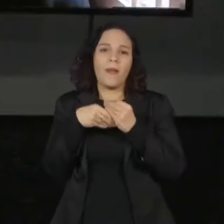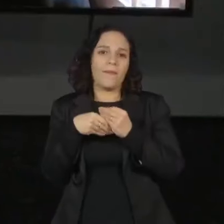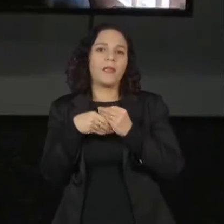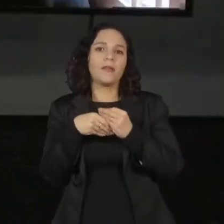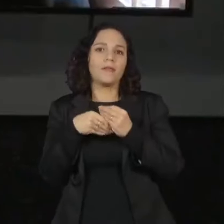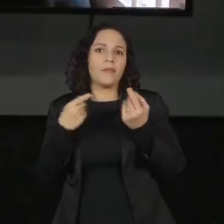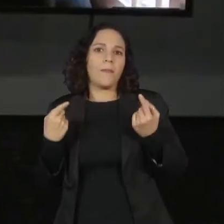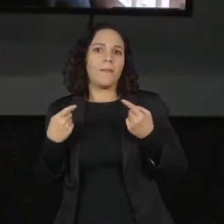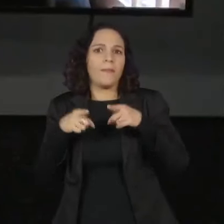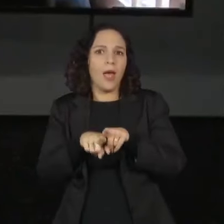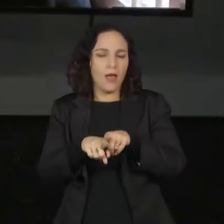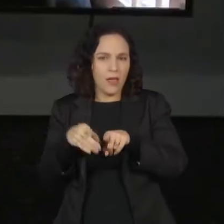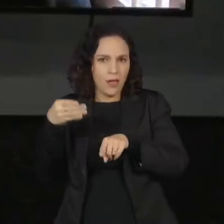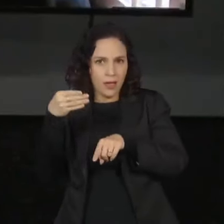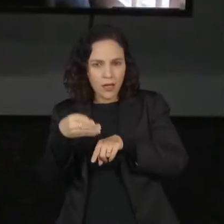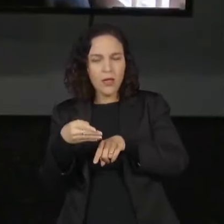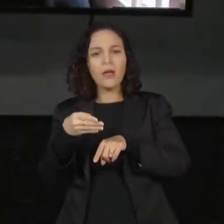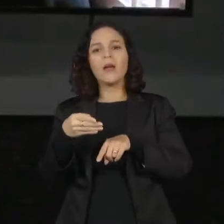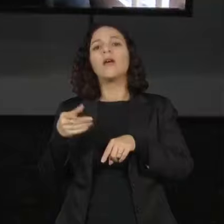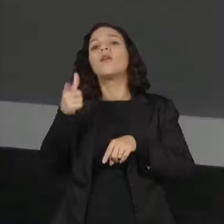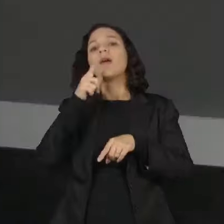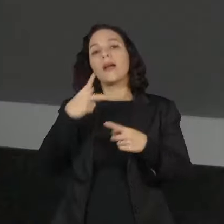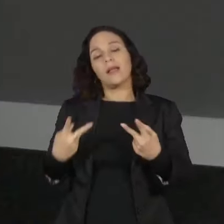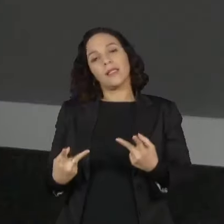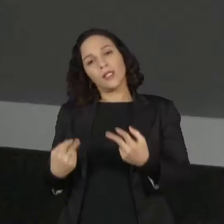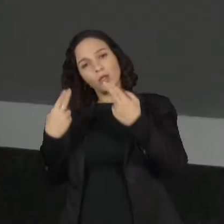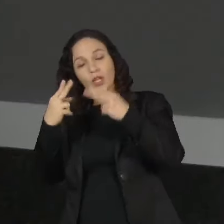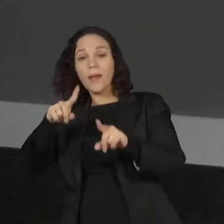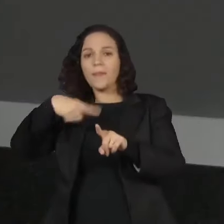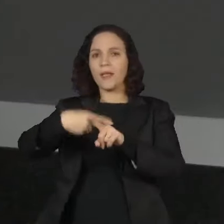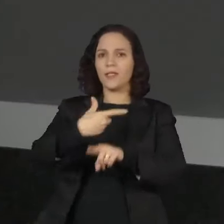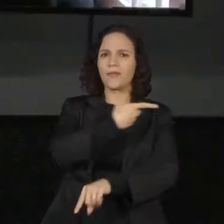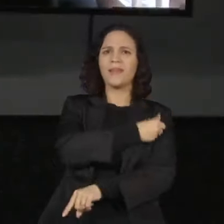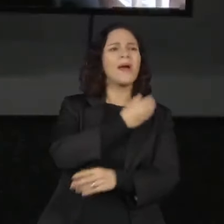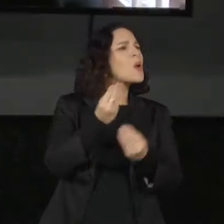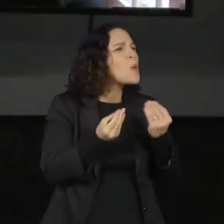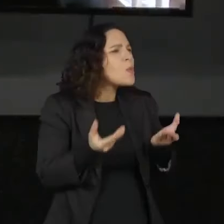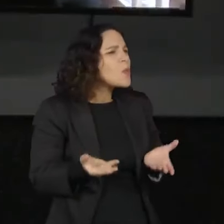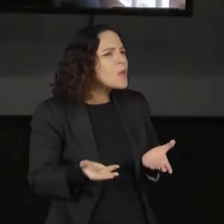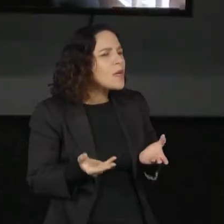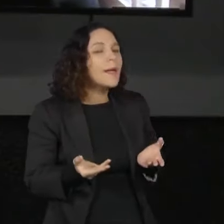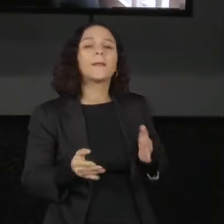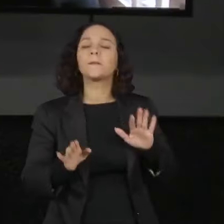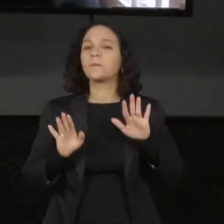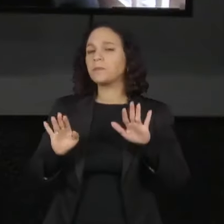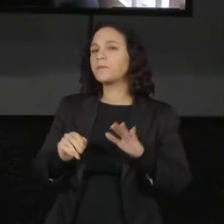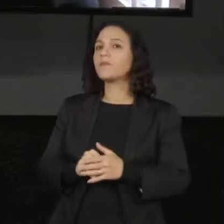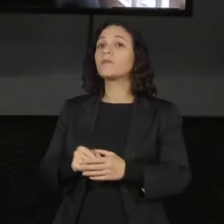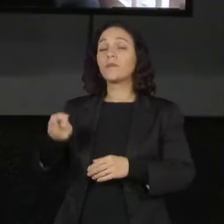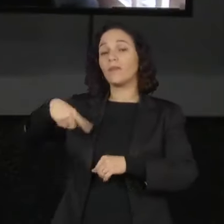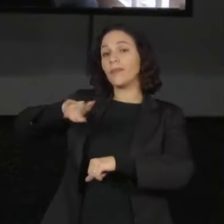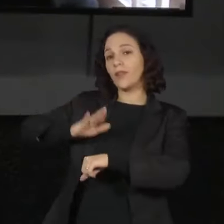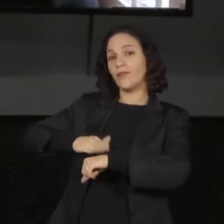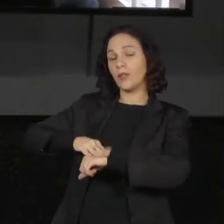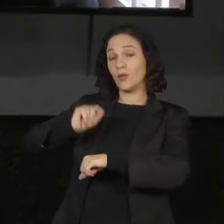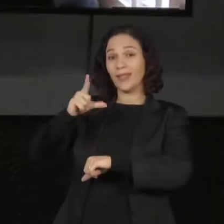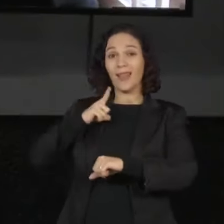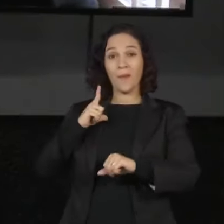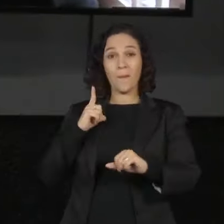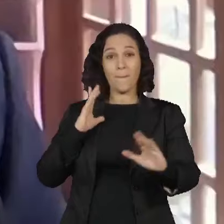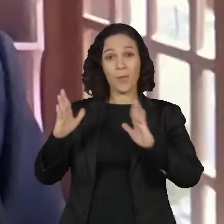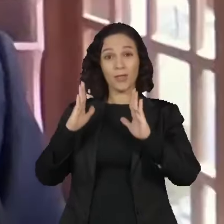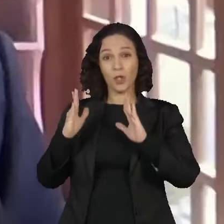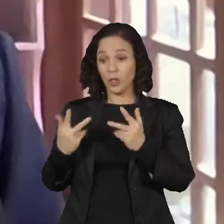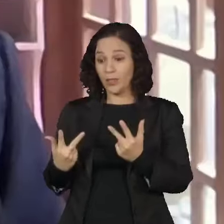em conjunto com a cirurgia. E como é que ela faz isso? Então, o que nós fazemos é, durante o processo